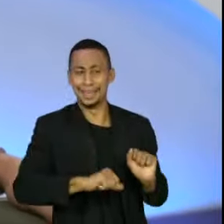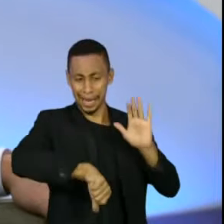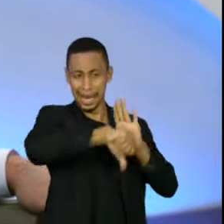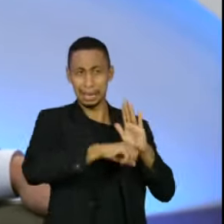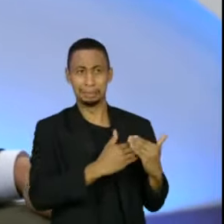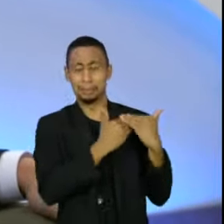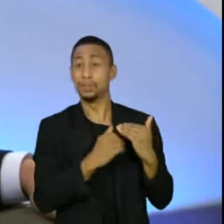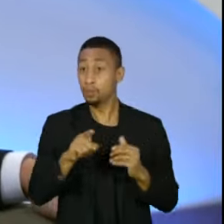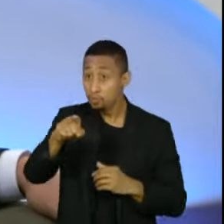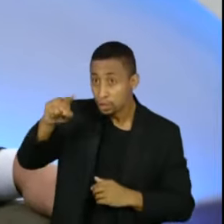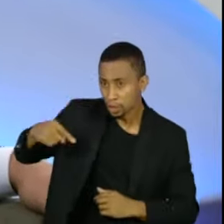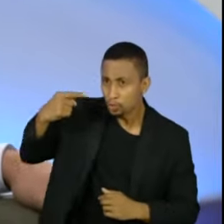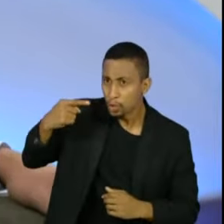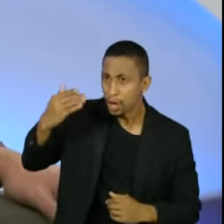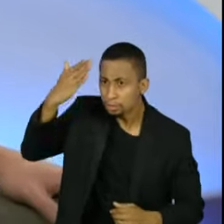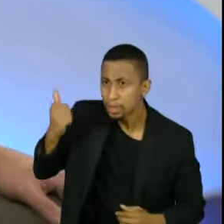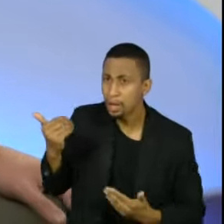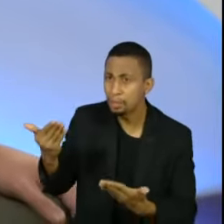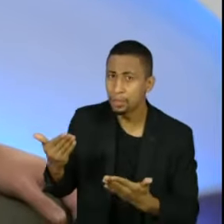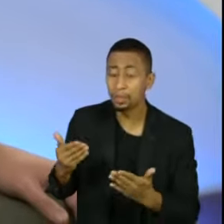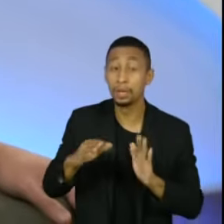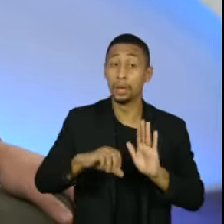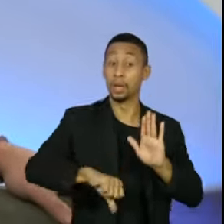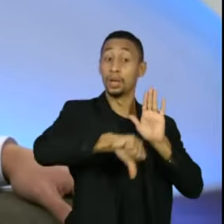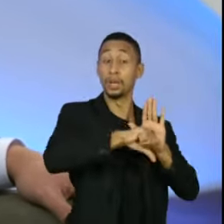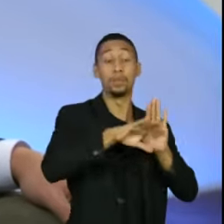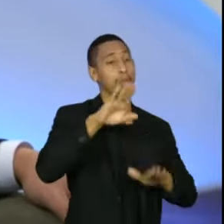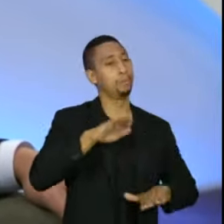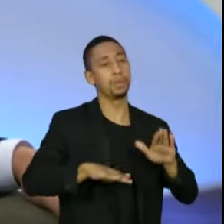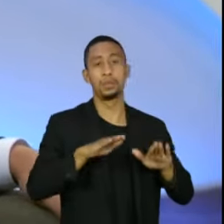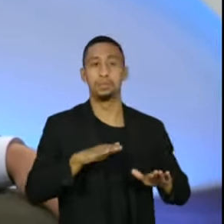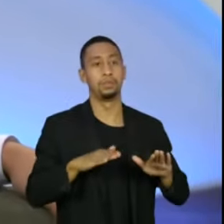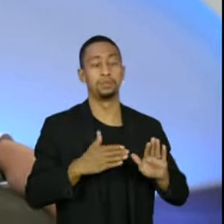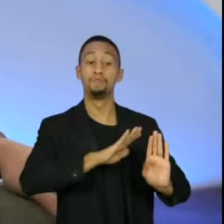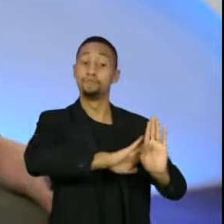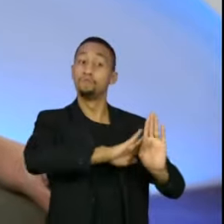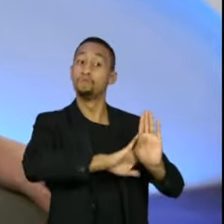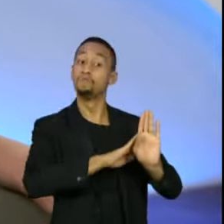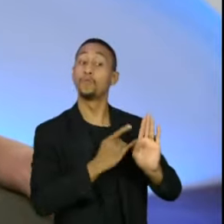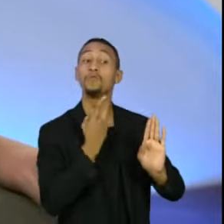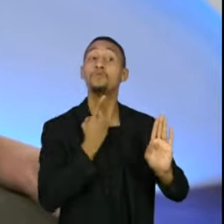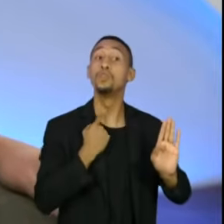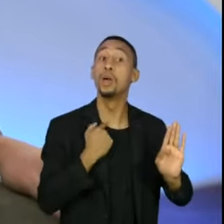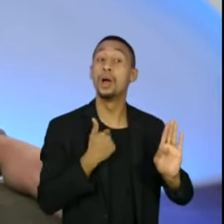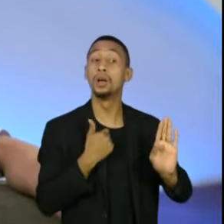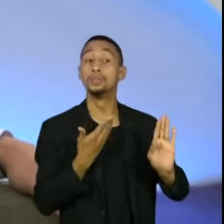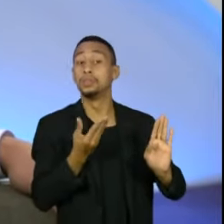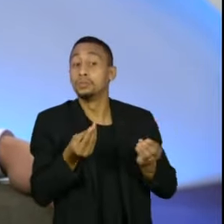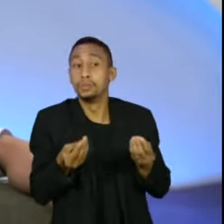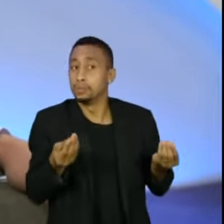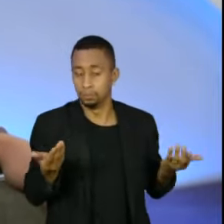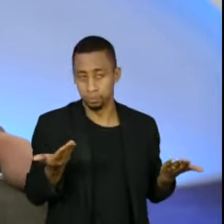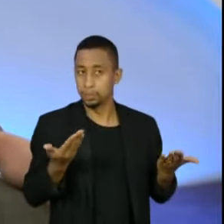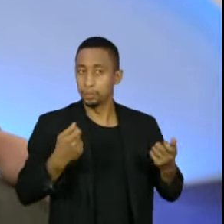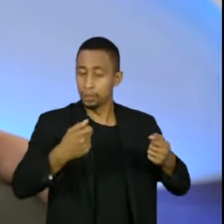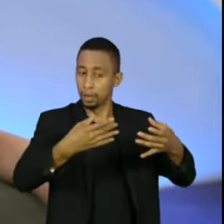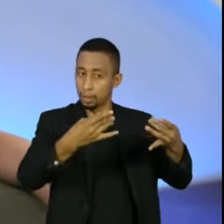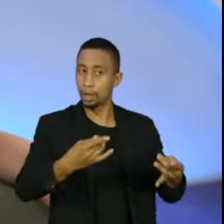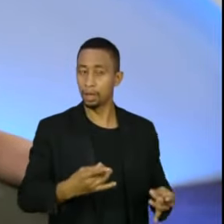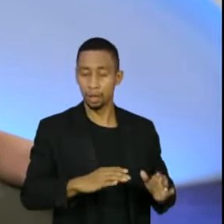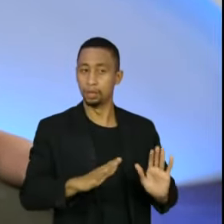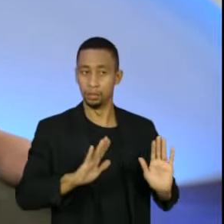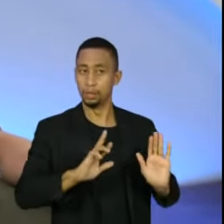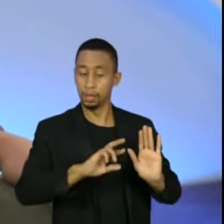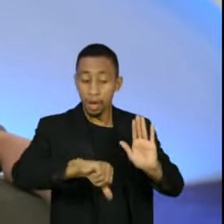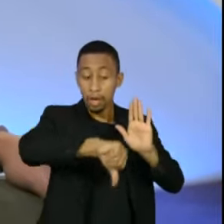advogado, o entende. Porque crime depende de dólar, depende da intenção deliberada de fazer, nós não entendemos quais são os obstáculos para que isso acontecesse. Mas houve